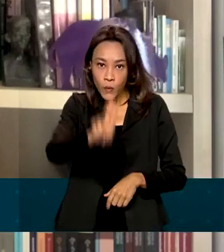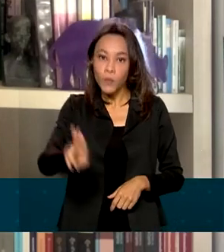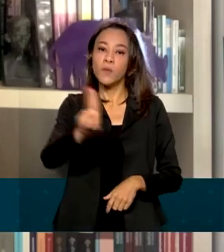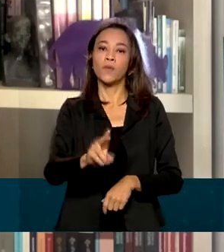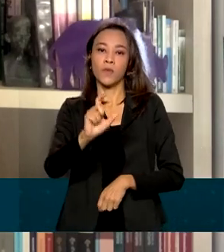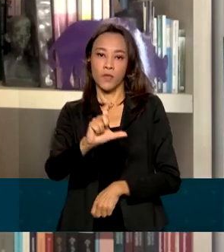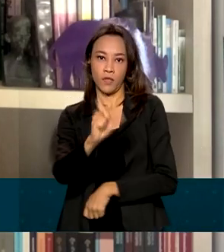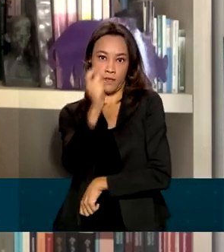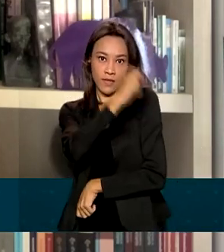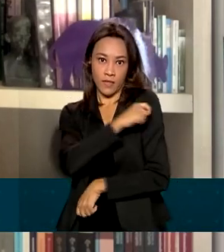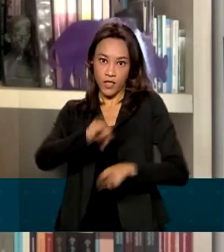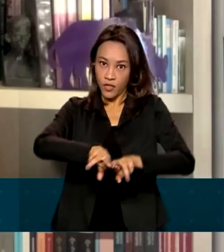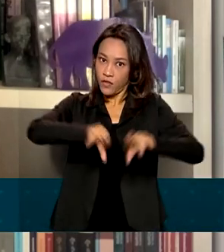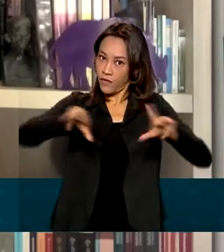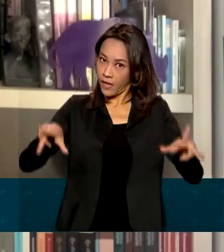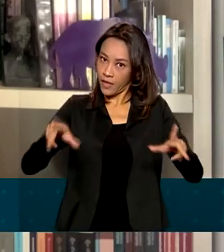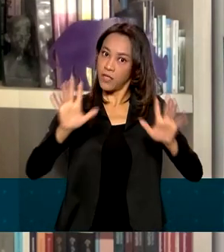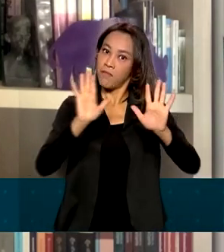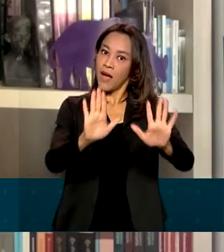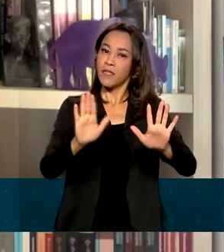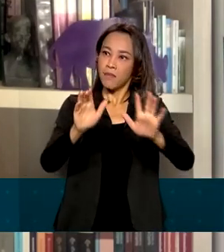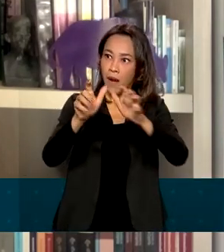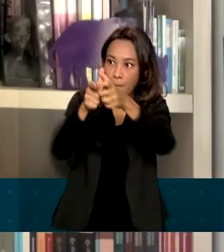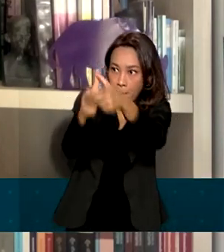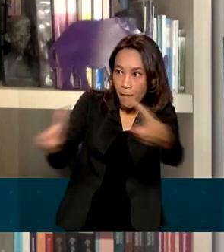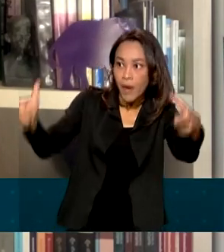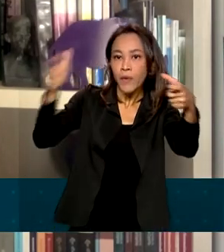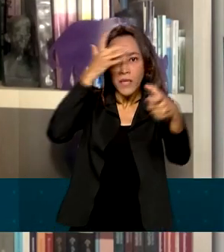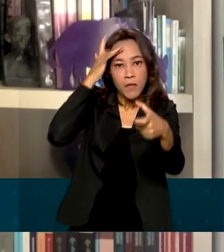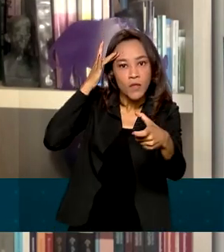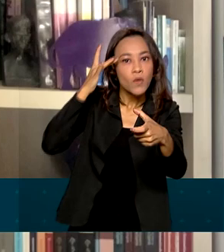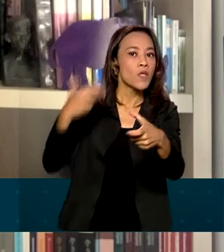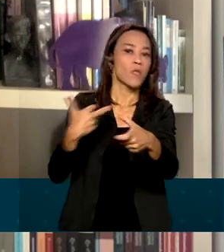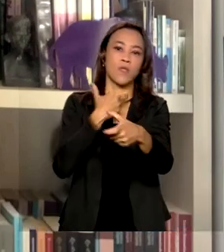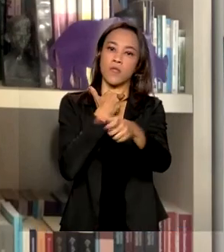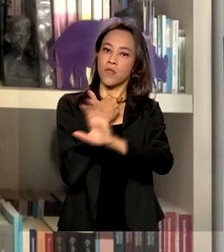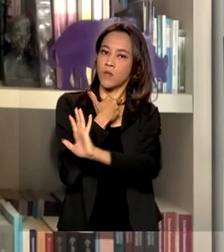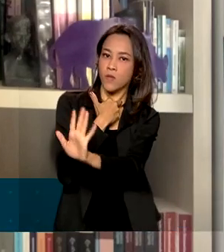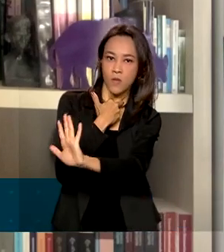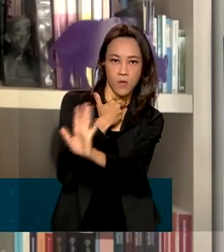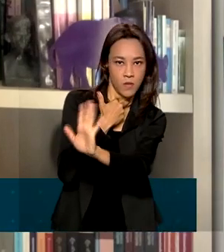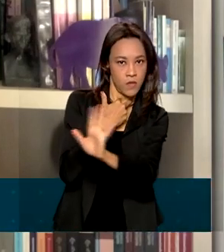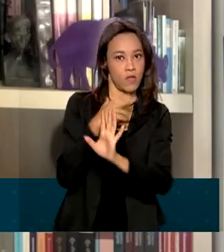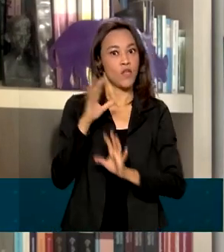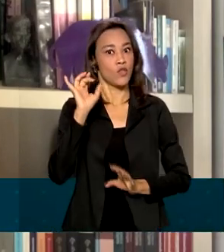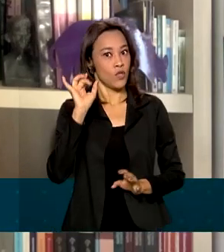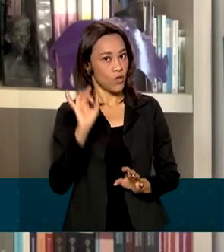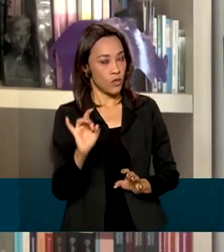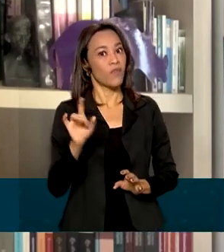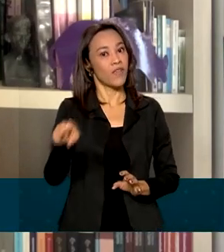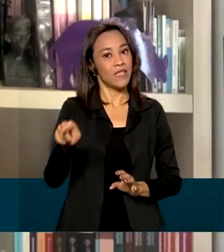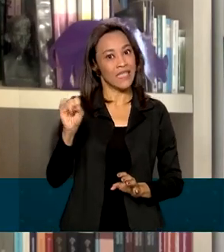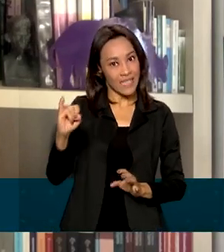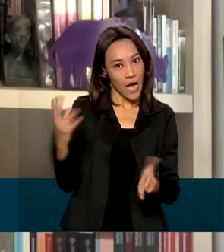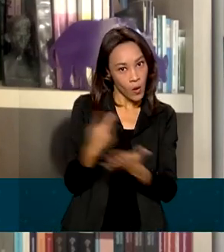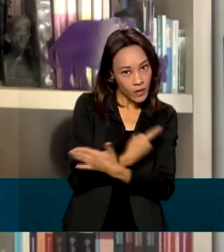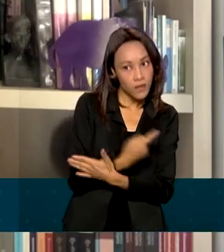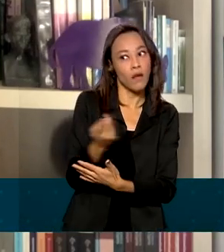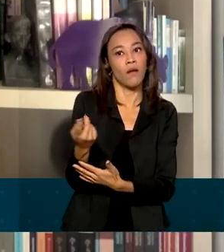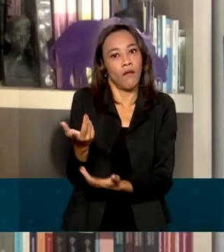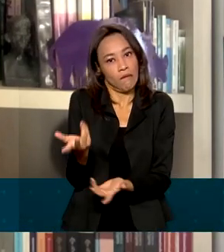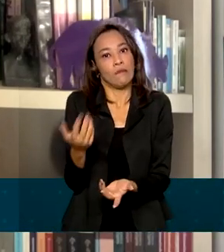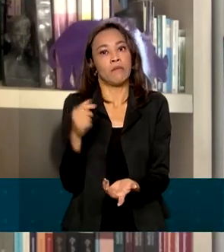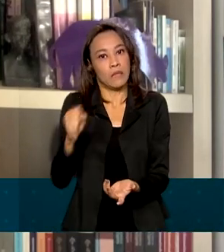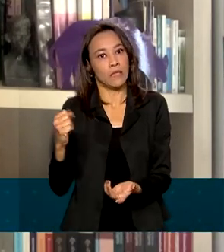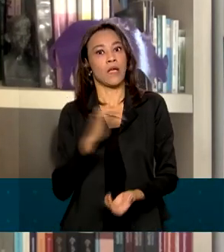continua vetado para o público em geral. E, se acontecer, será tratado como erro vacinal e o caso deverá ser